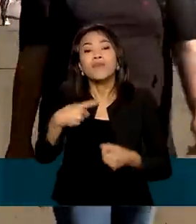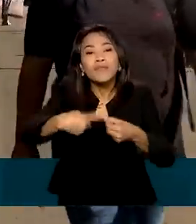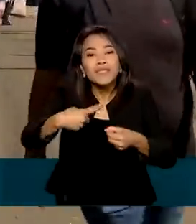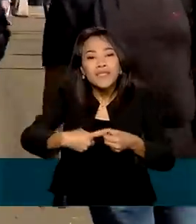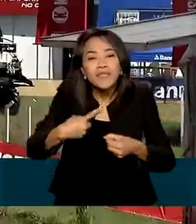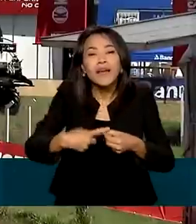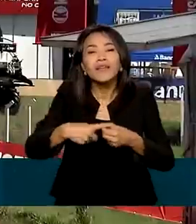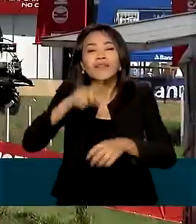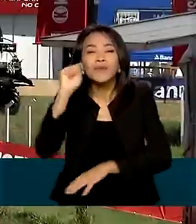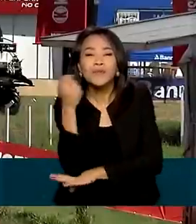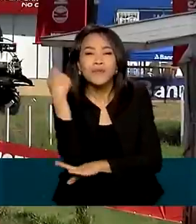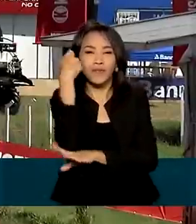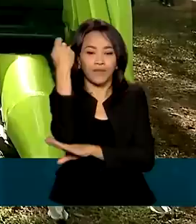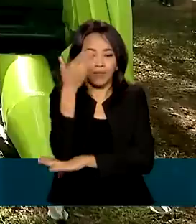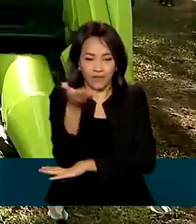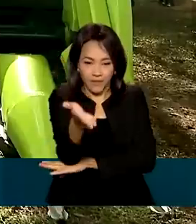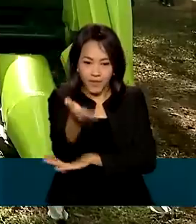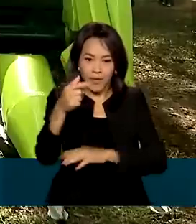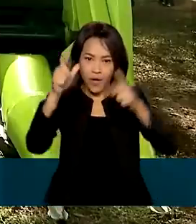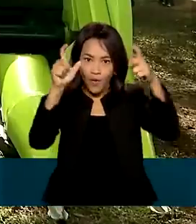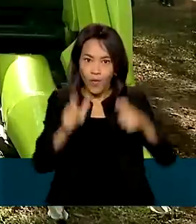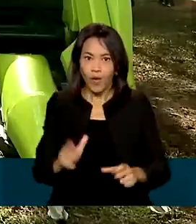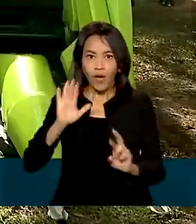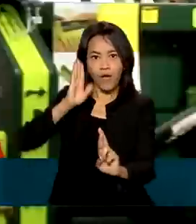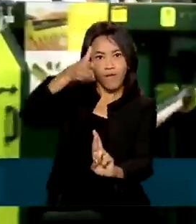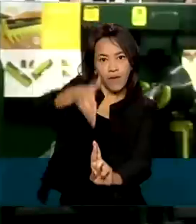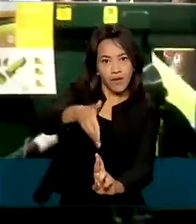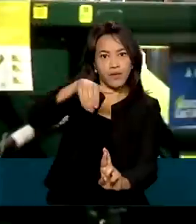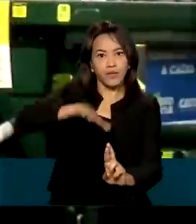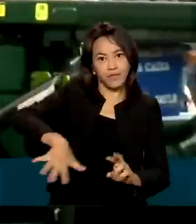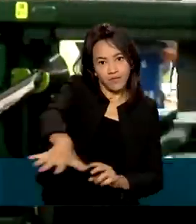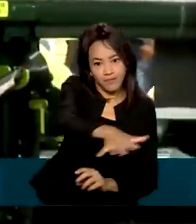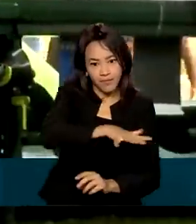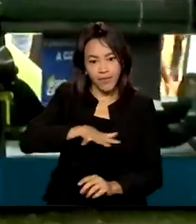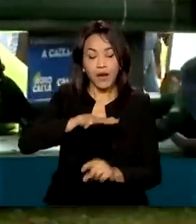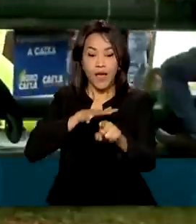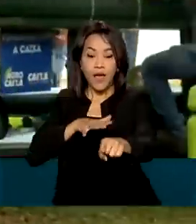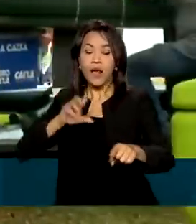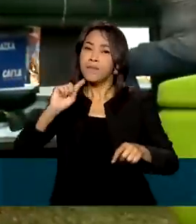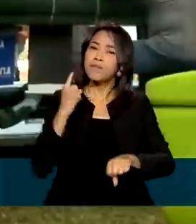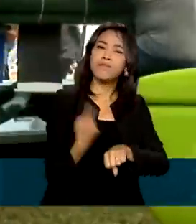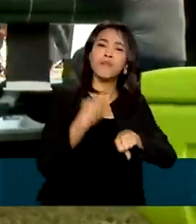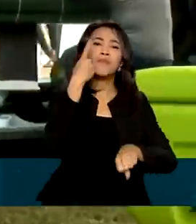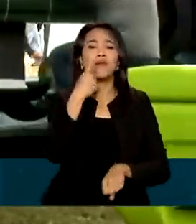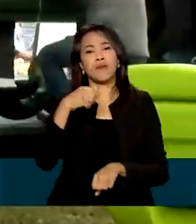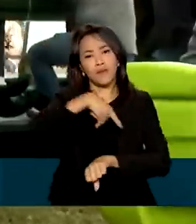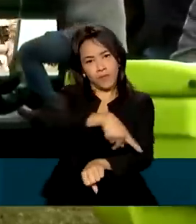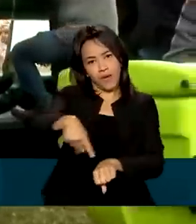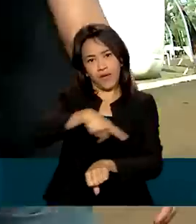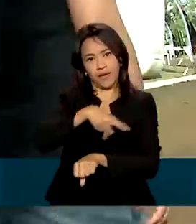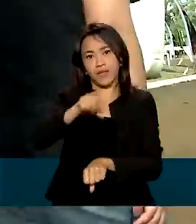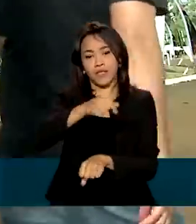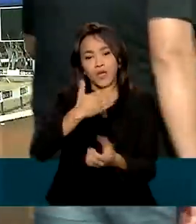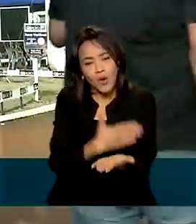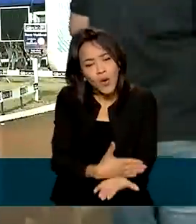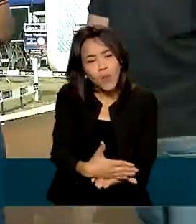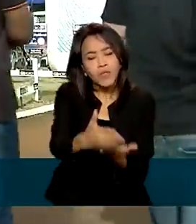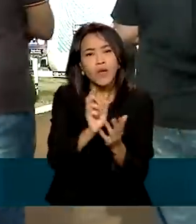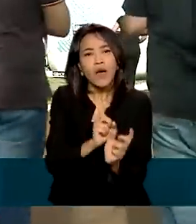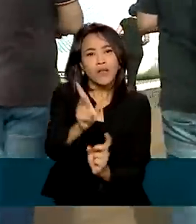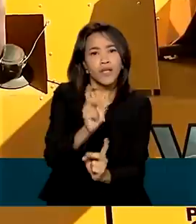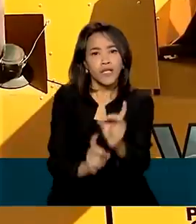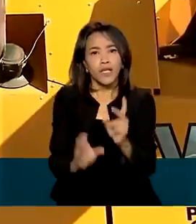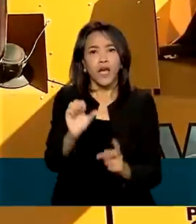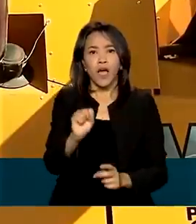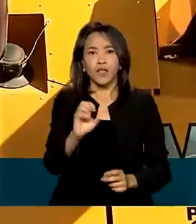Grande do Sul, importante polo do agronegócio brasileiro. A cidade foi a primeira do país a fazer o cultivo comercial da soja.